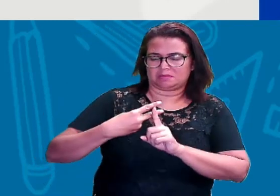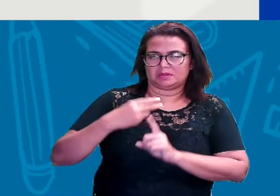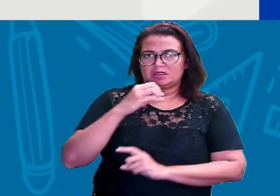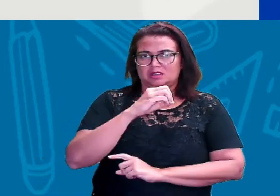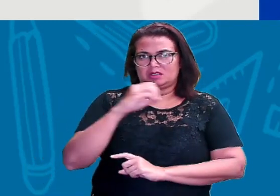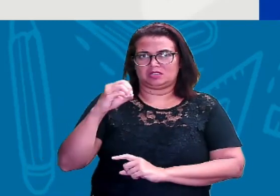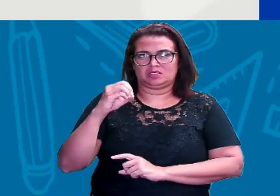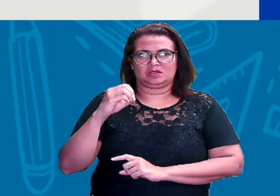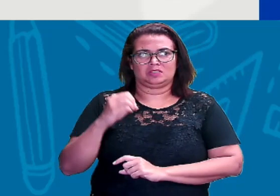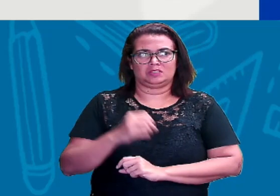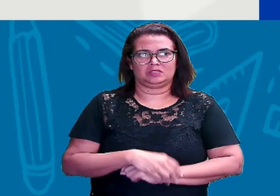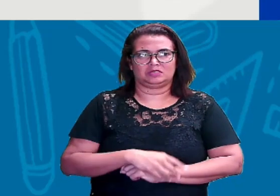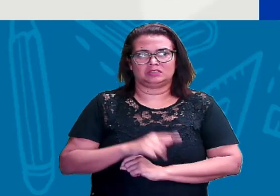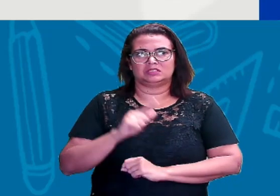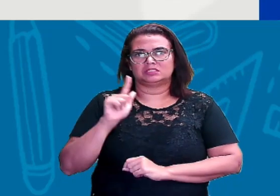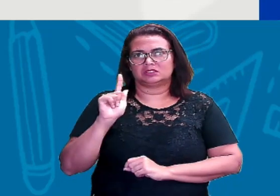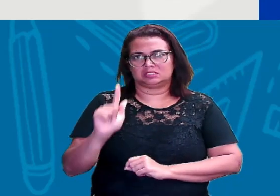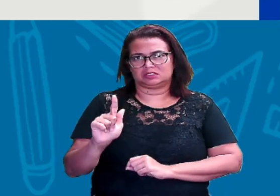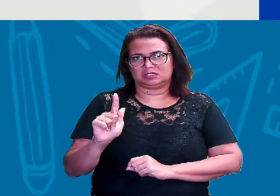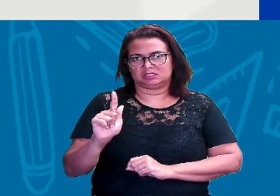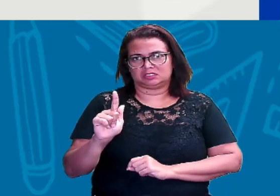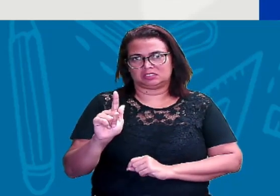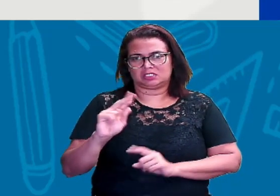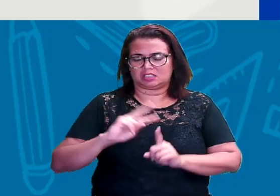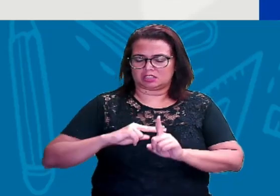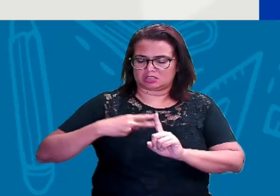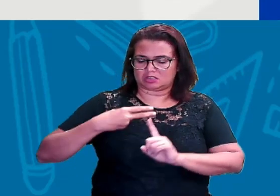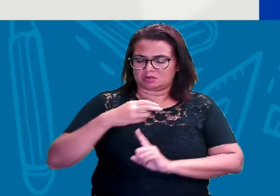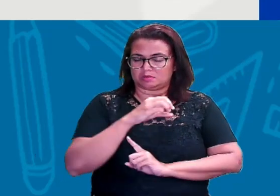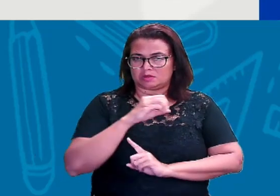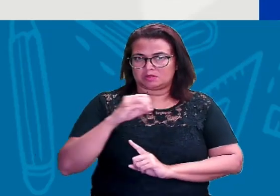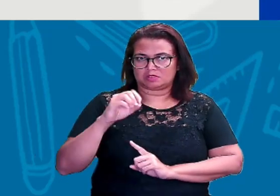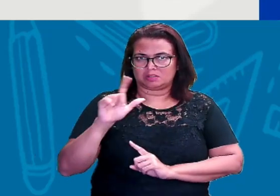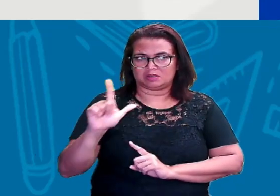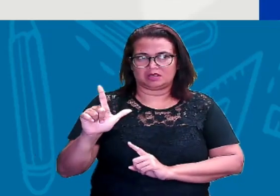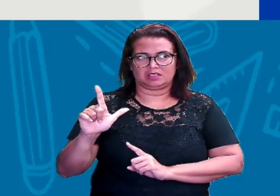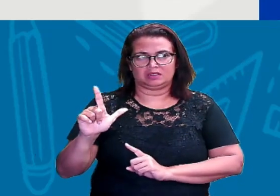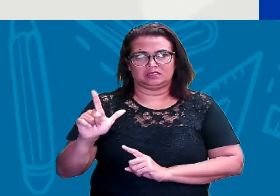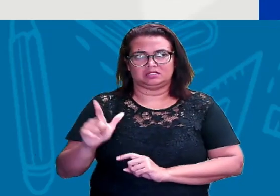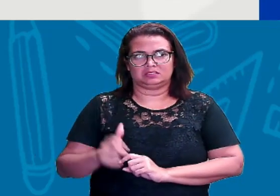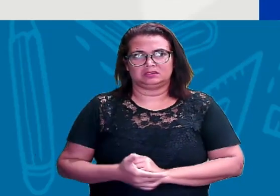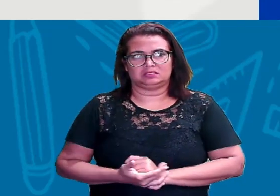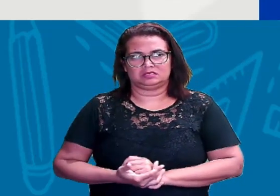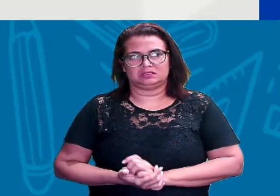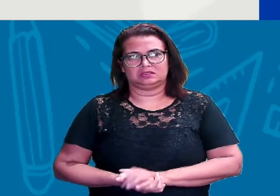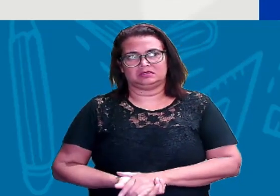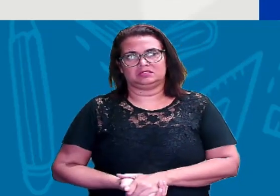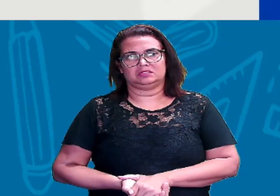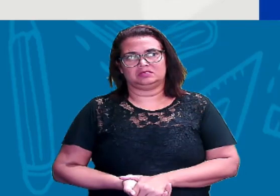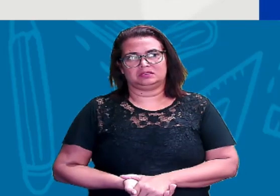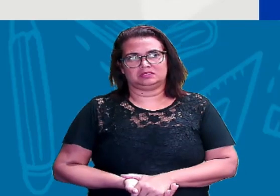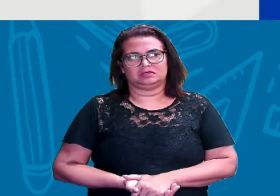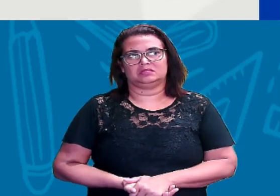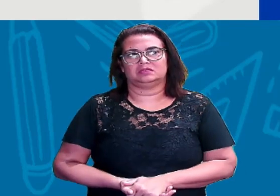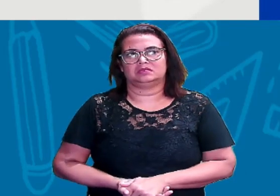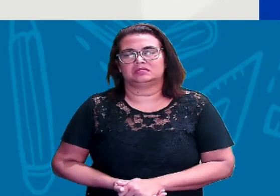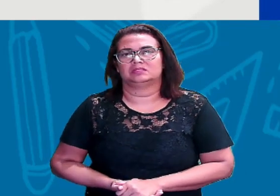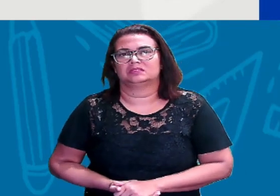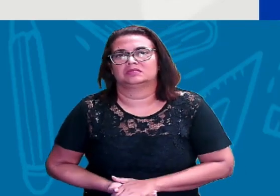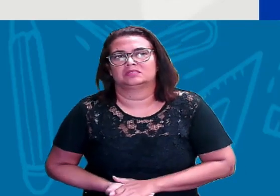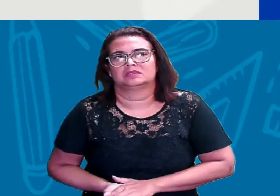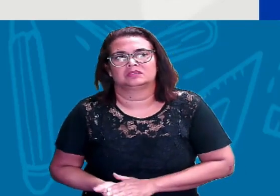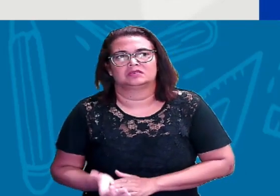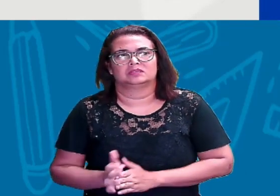eu tenho o G, que é chamado de DI. Em seguida, o L, que eu chamo de L, pronúncia normal, e o E, que eu chamo de I.